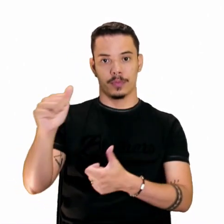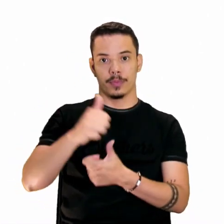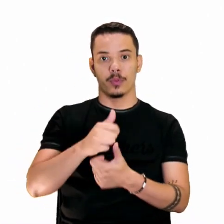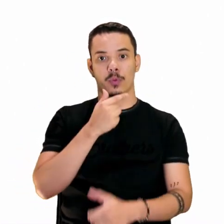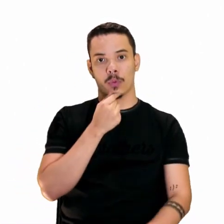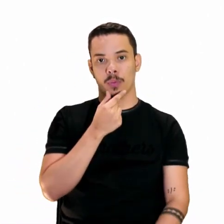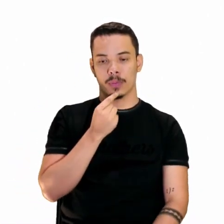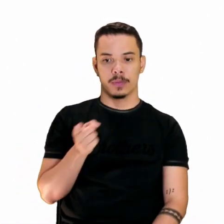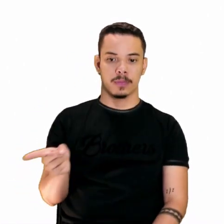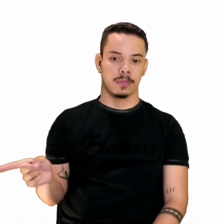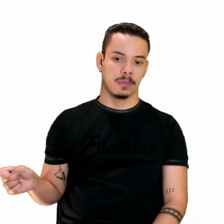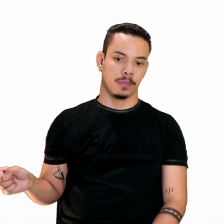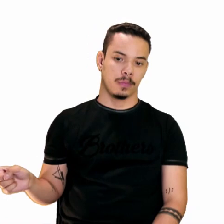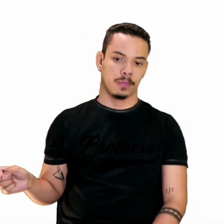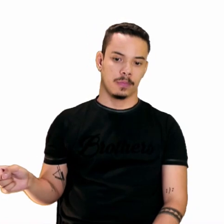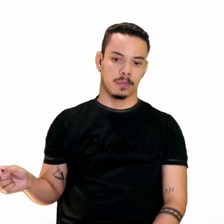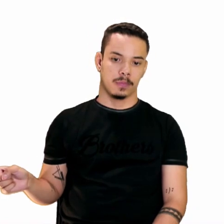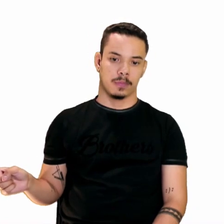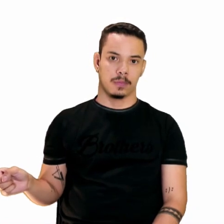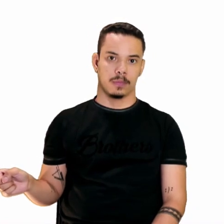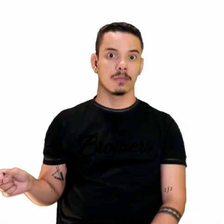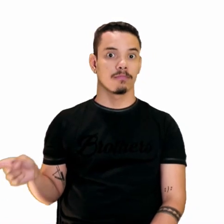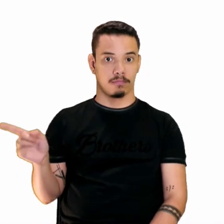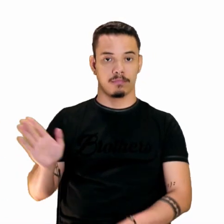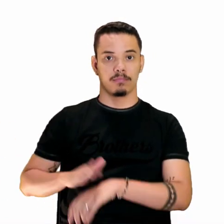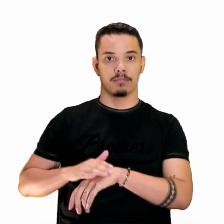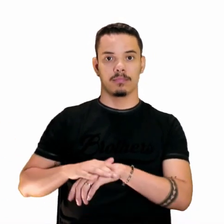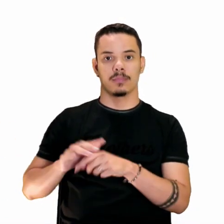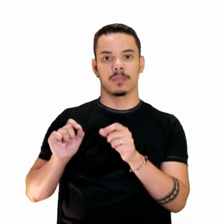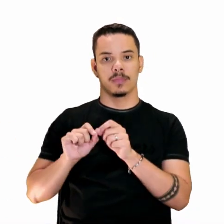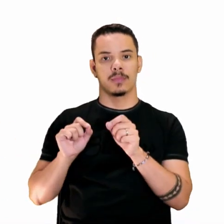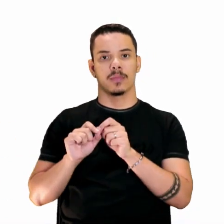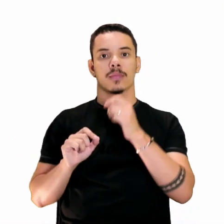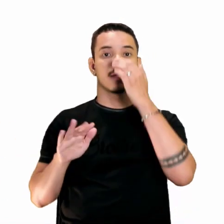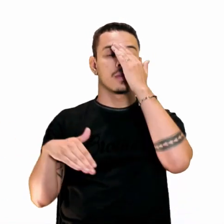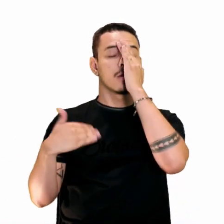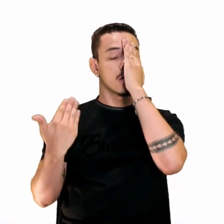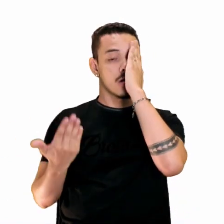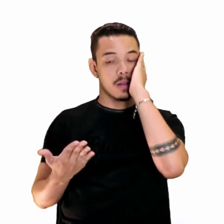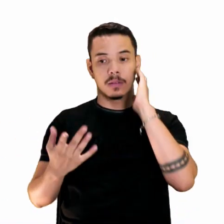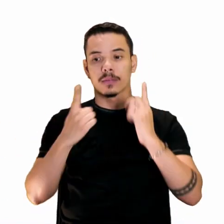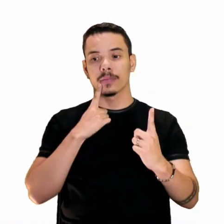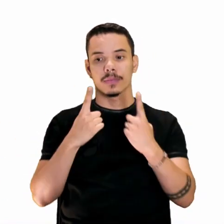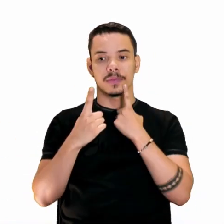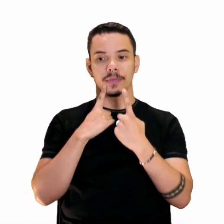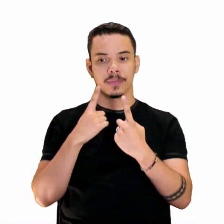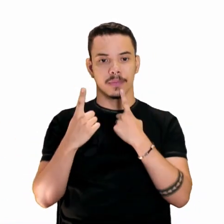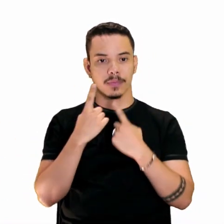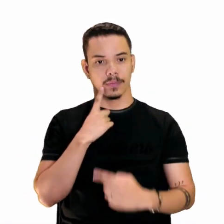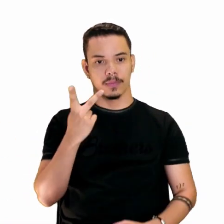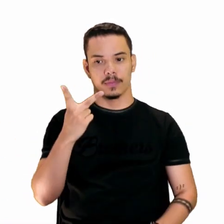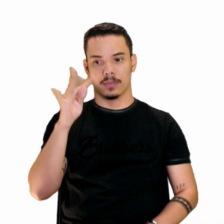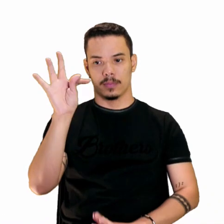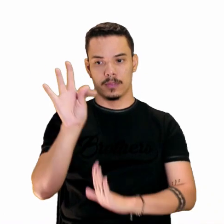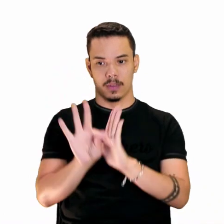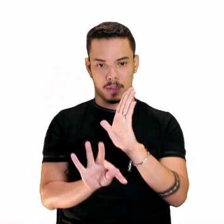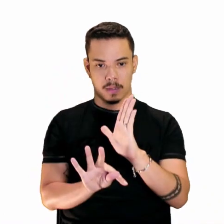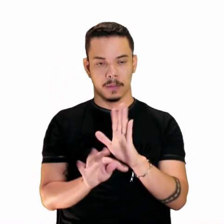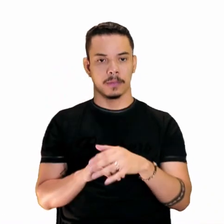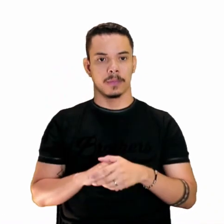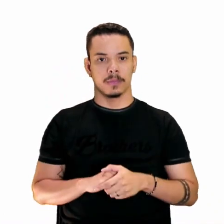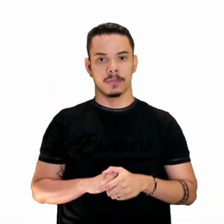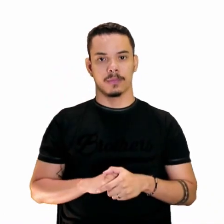Murilo Mendes produziu essa paródia. E qual é o diálogo desses dois textos? A